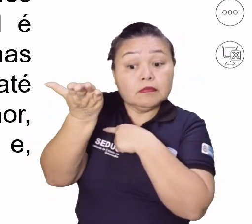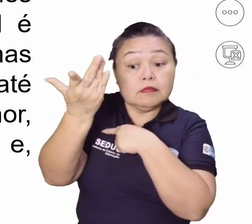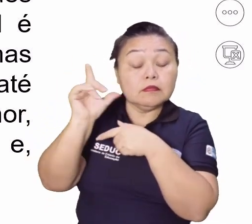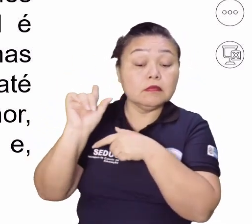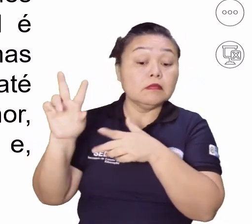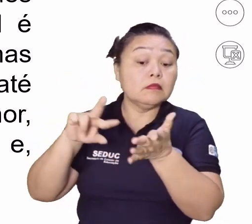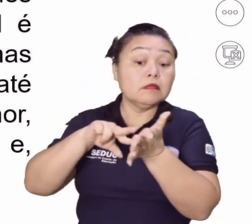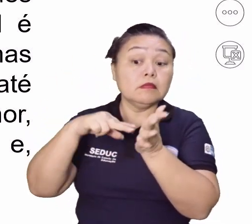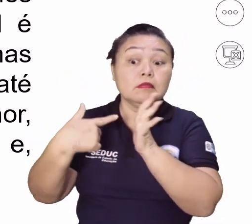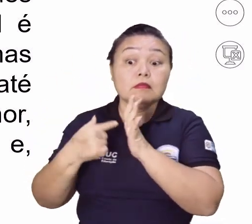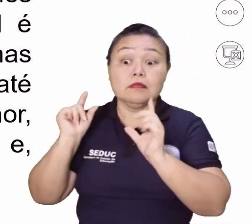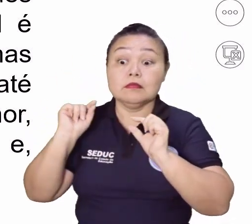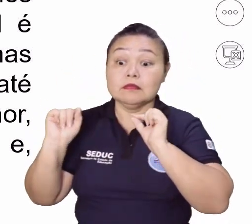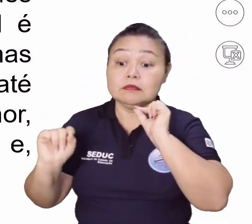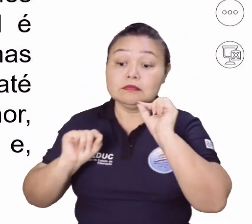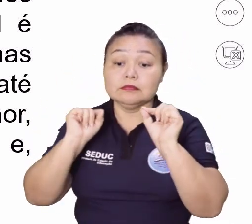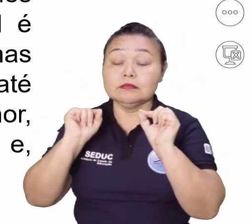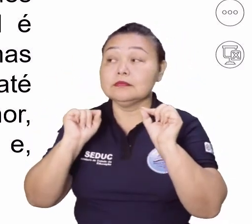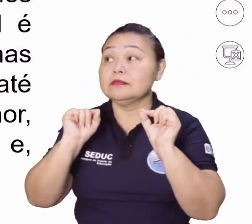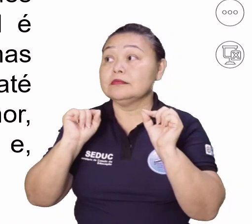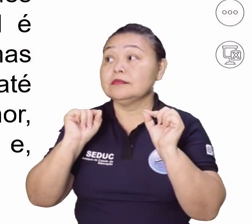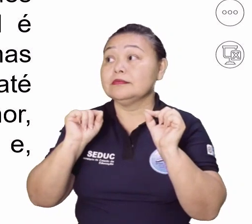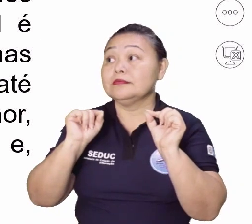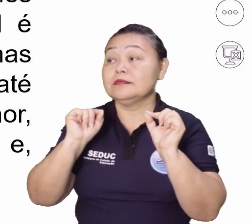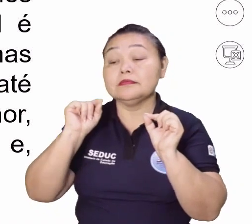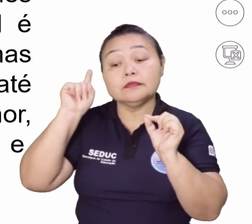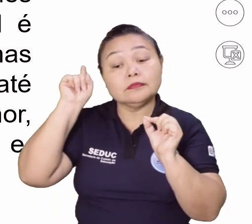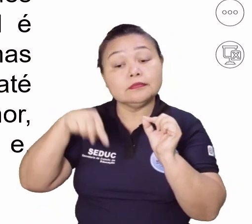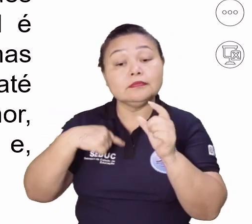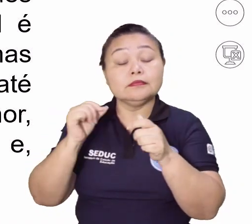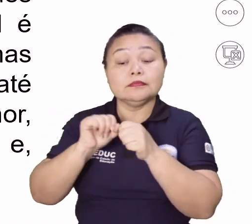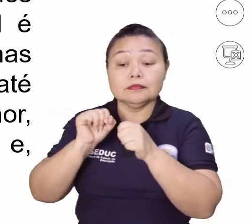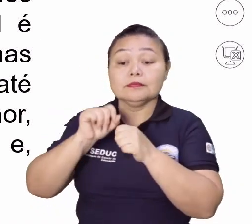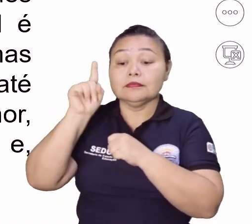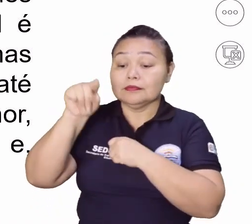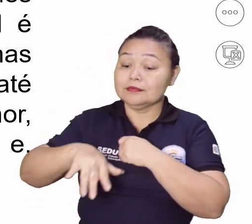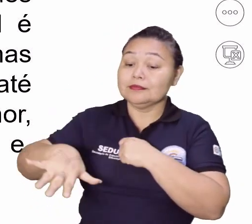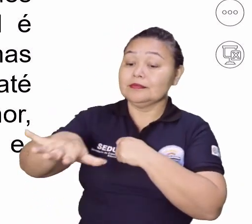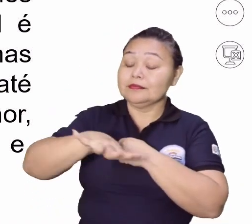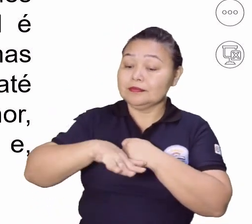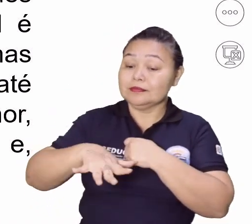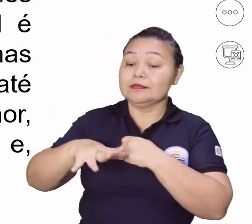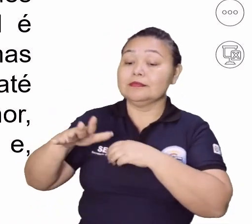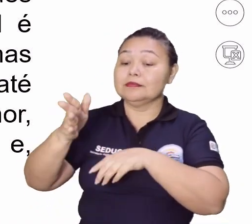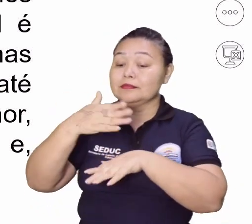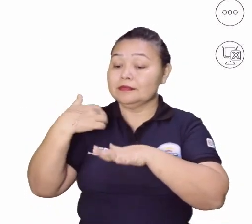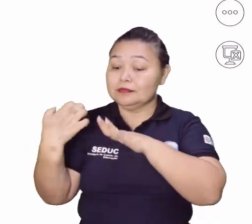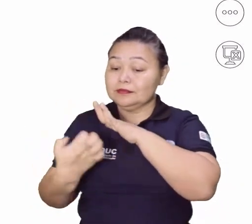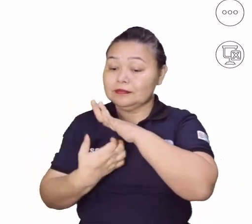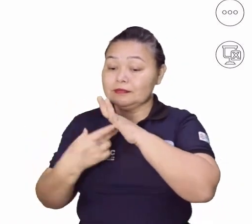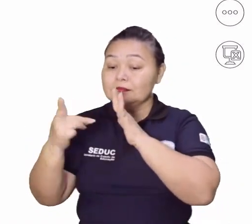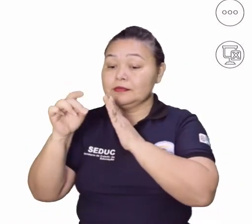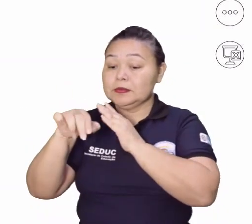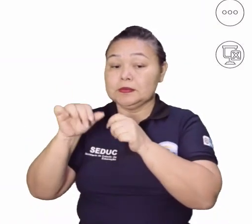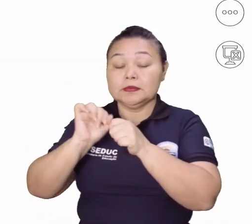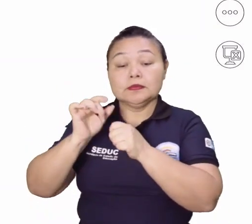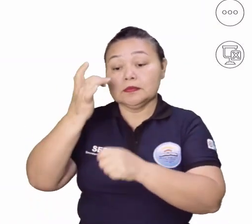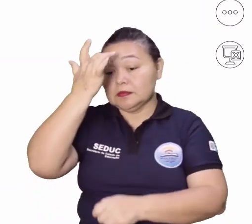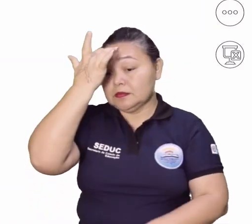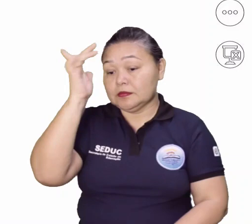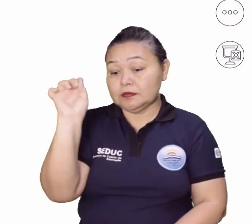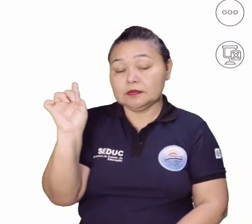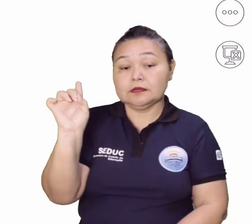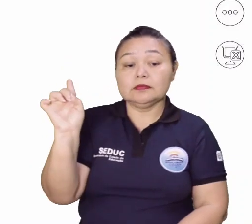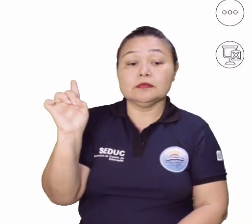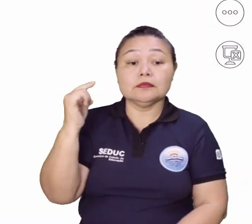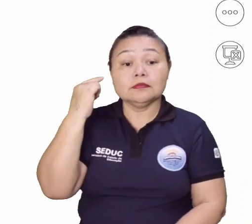fazer? Oh, meu Deus! Para quem é produção aí, quem é da área de empresários, né, não é fácil